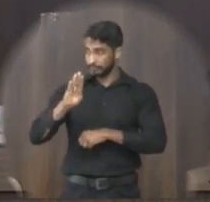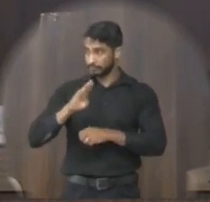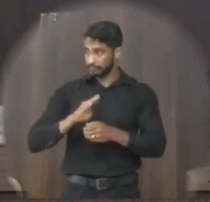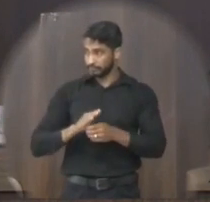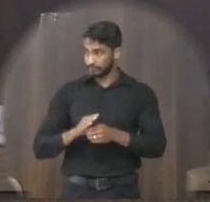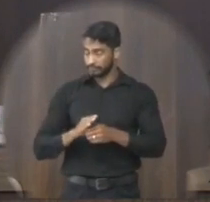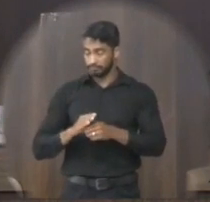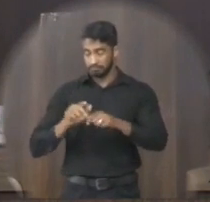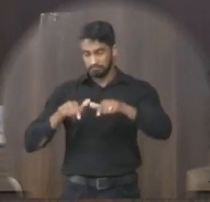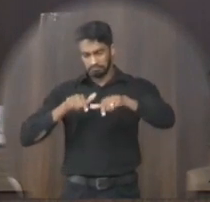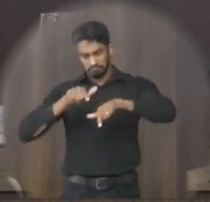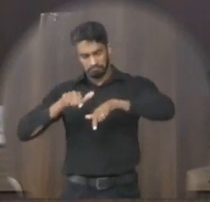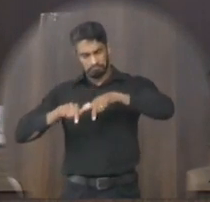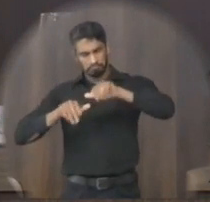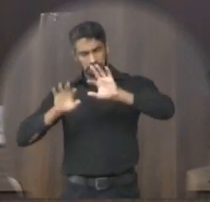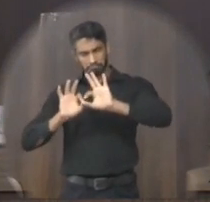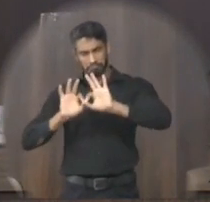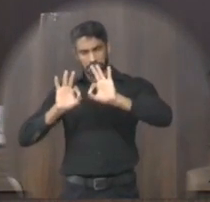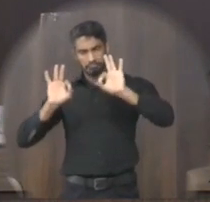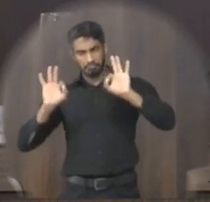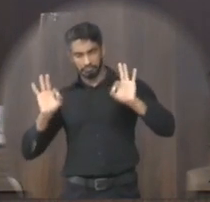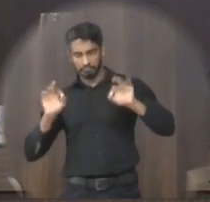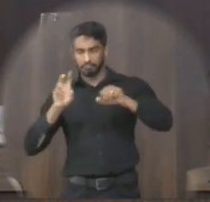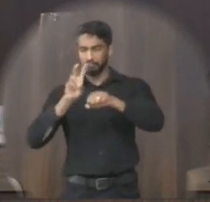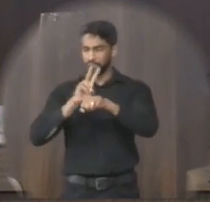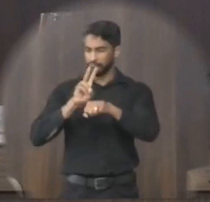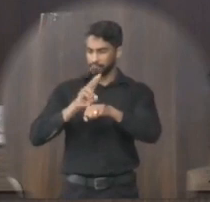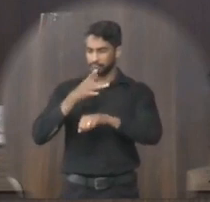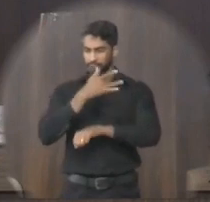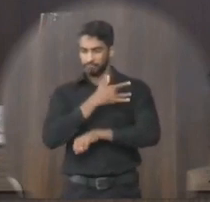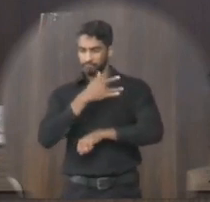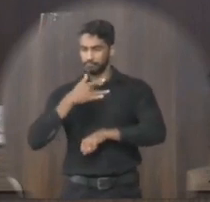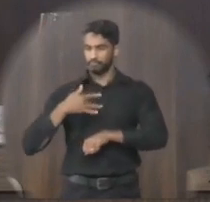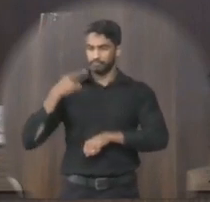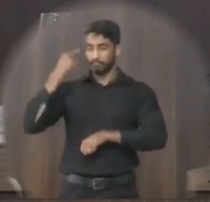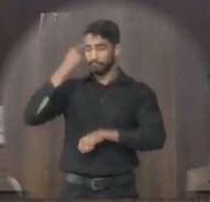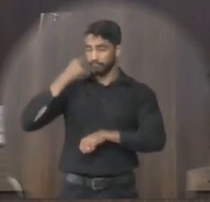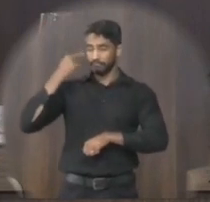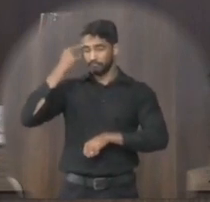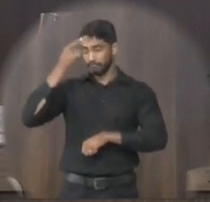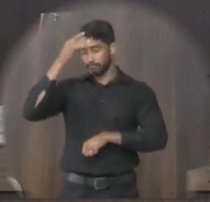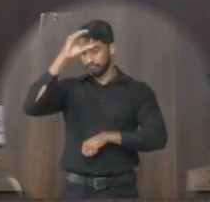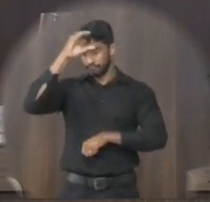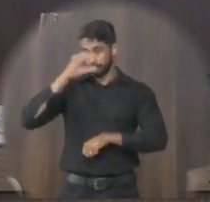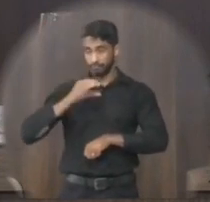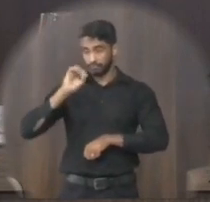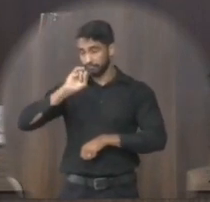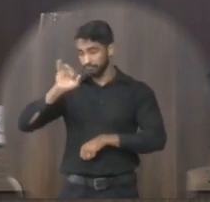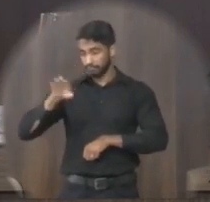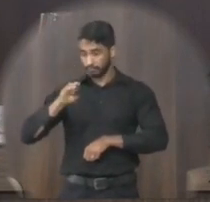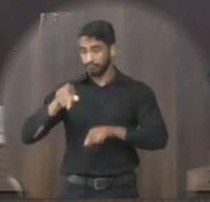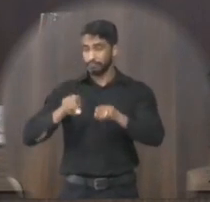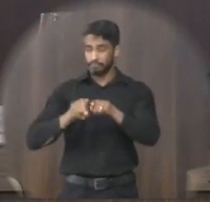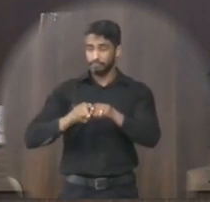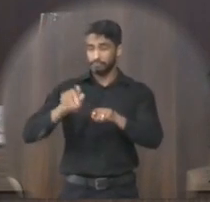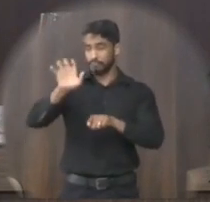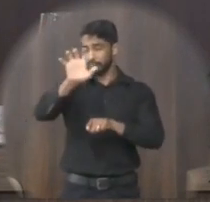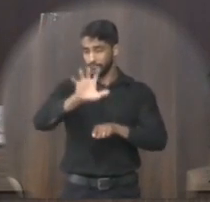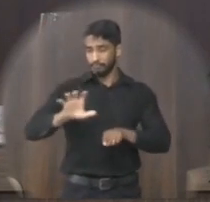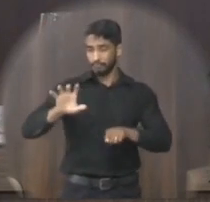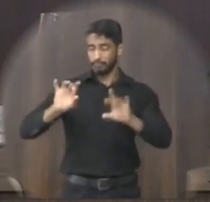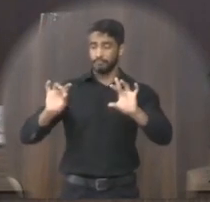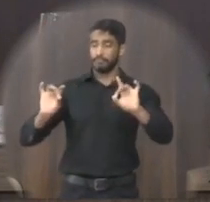pelo brilhante trabalho de atendimento e de cuidados da saúde dos olhos dos cidadãos de Janaúba e região em